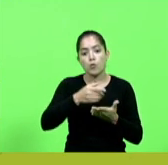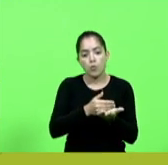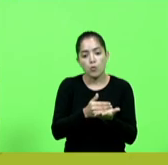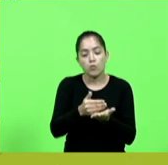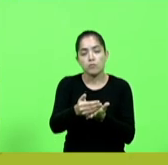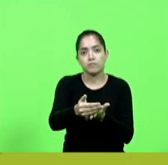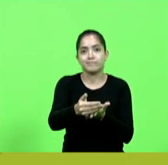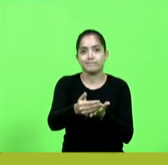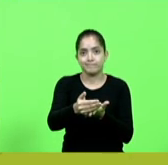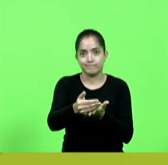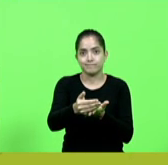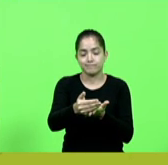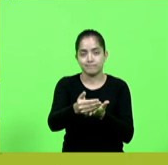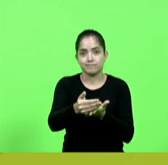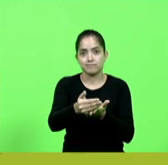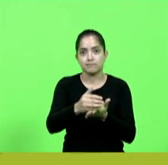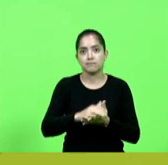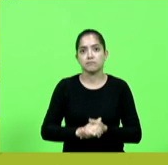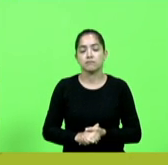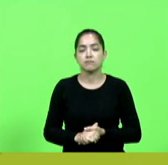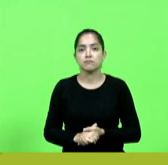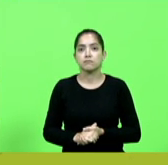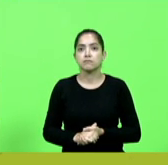do serviço.